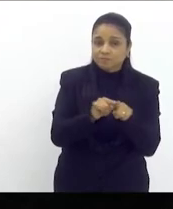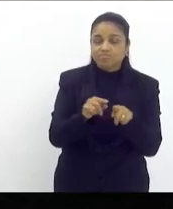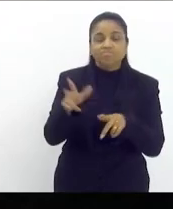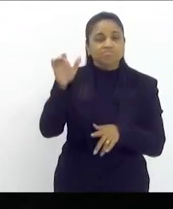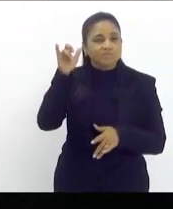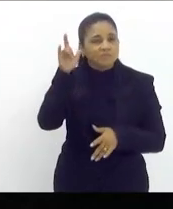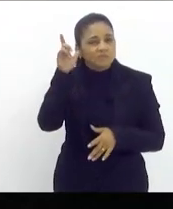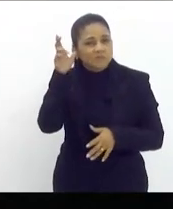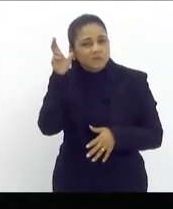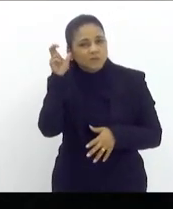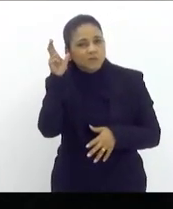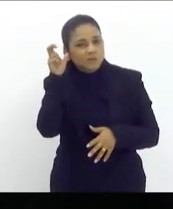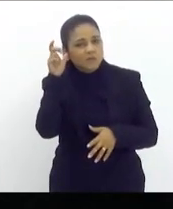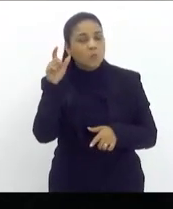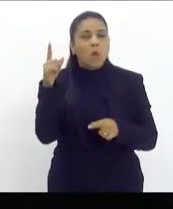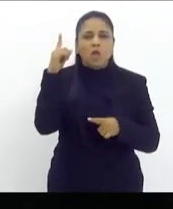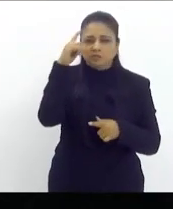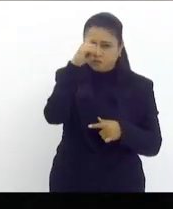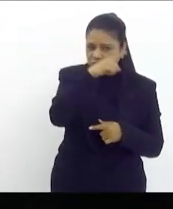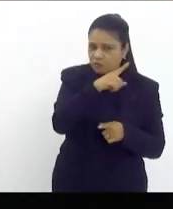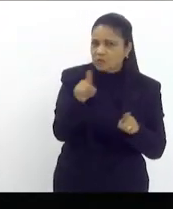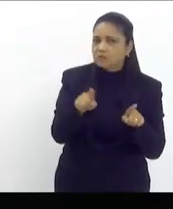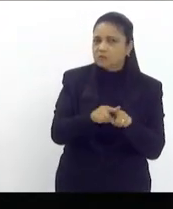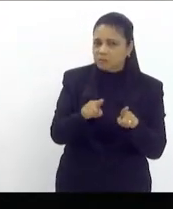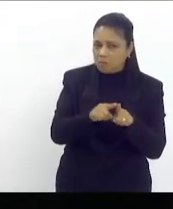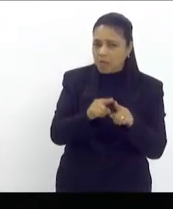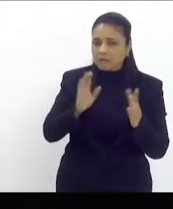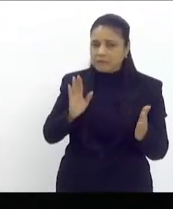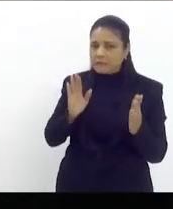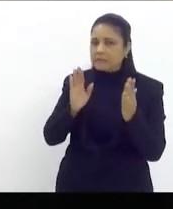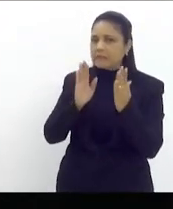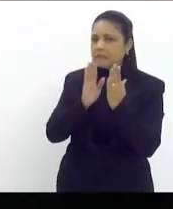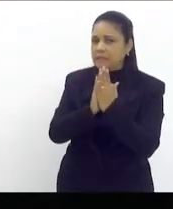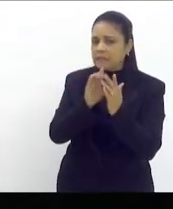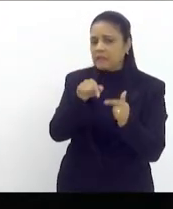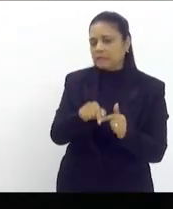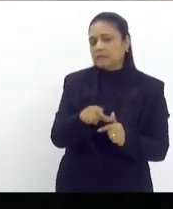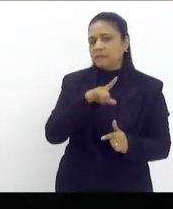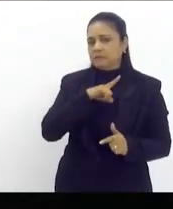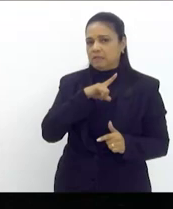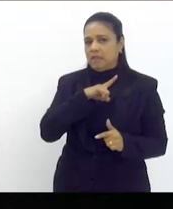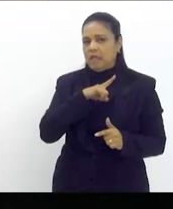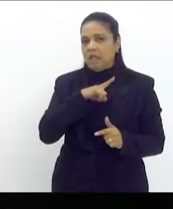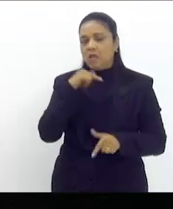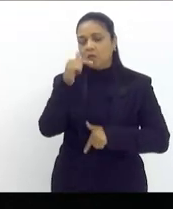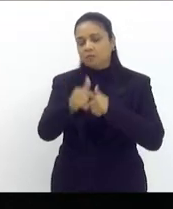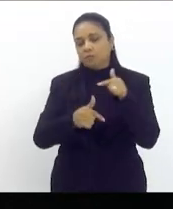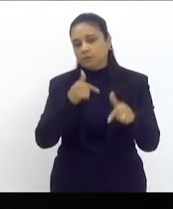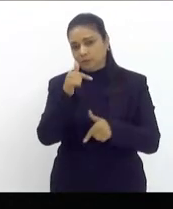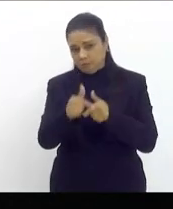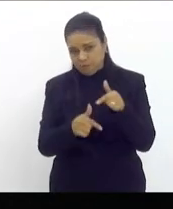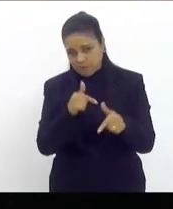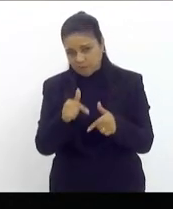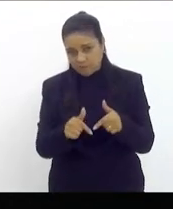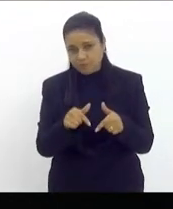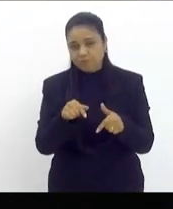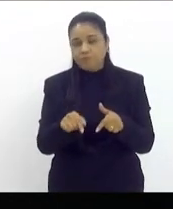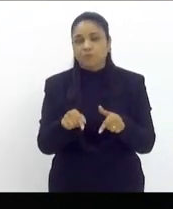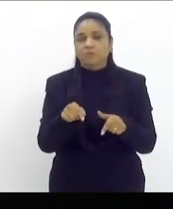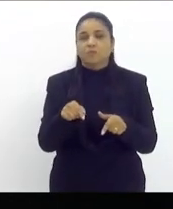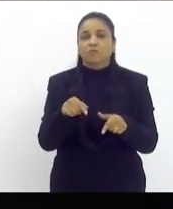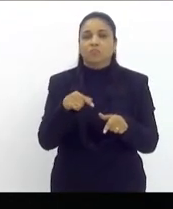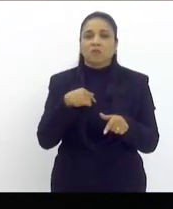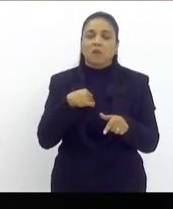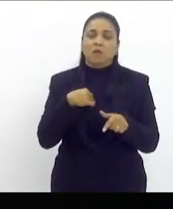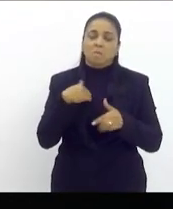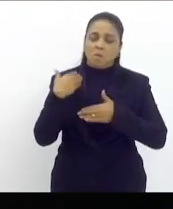ouvir as dificuldades delas serem encaradas como trabalhadoras que são então desde processos que não